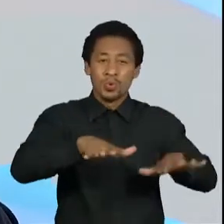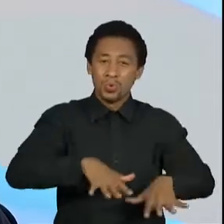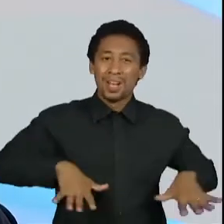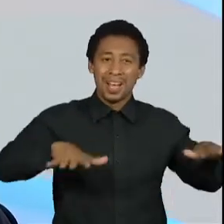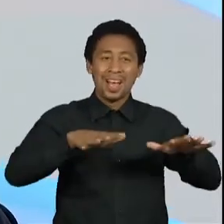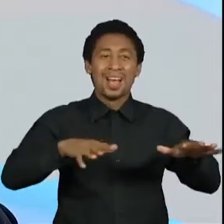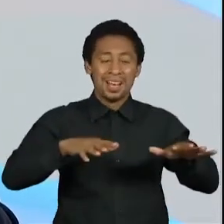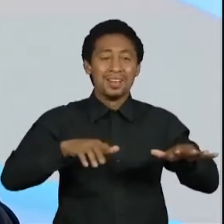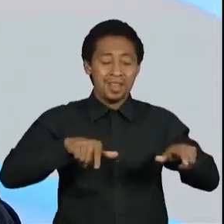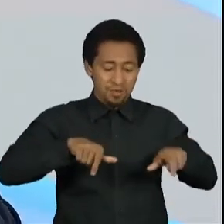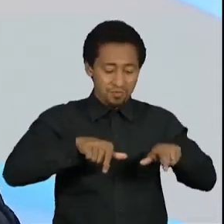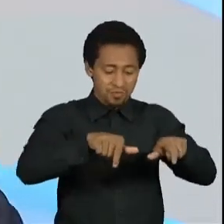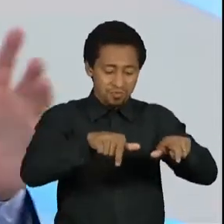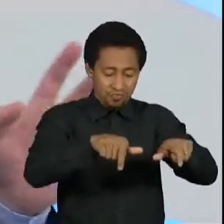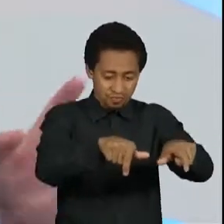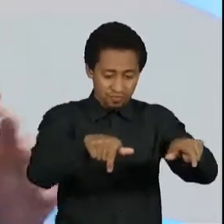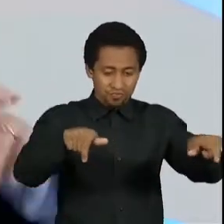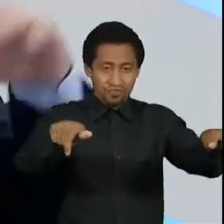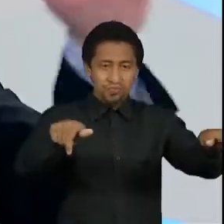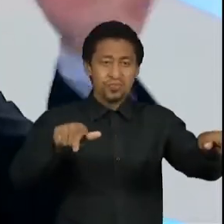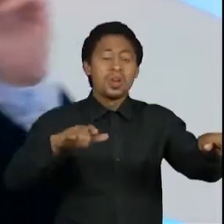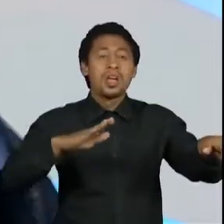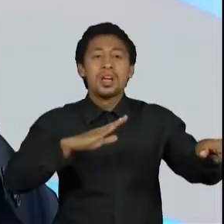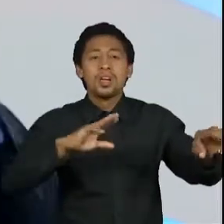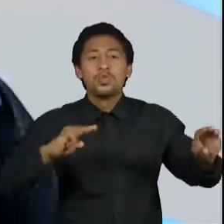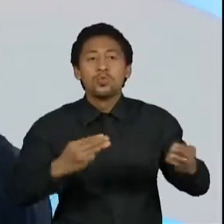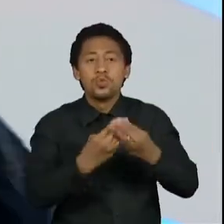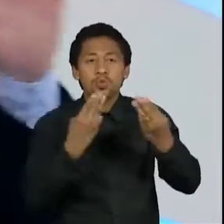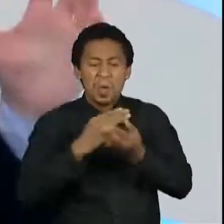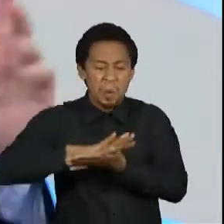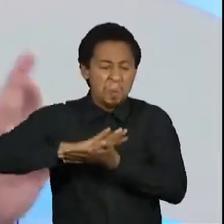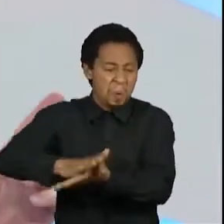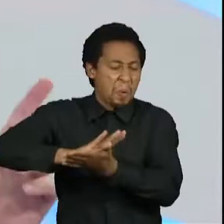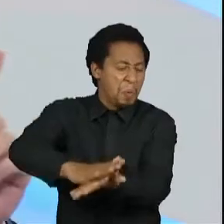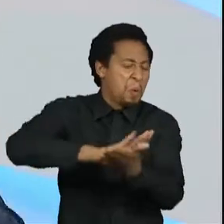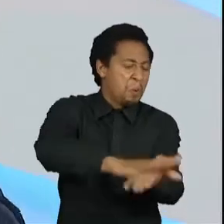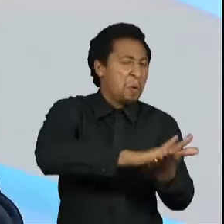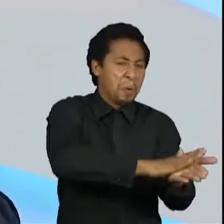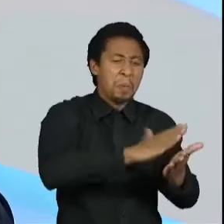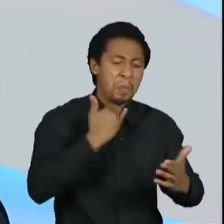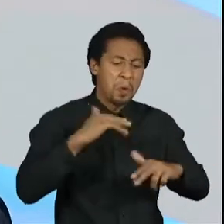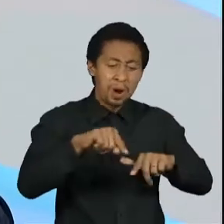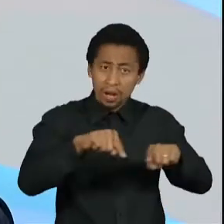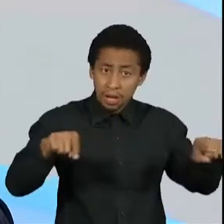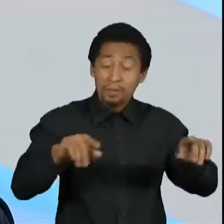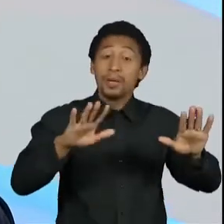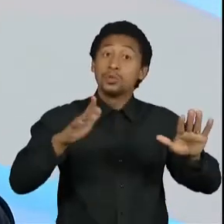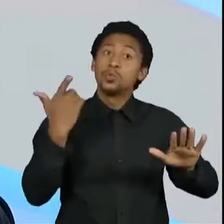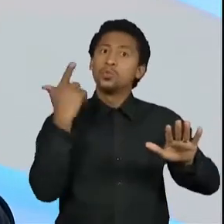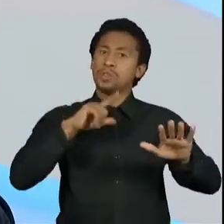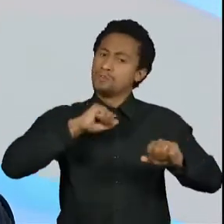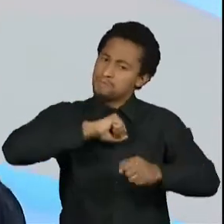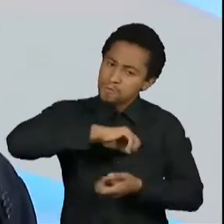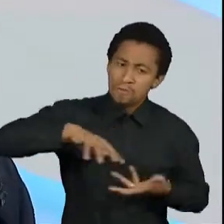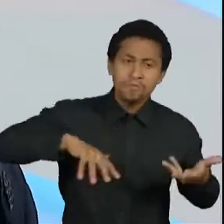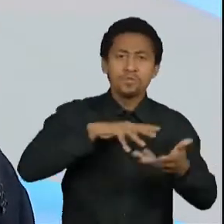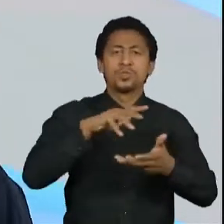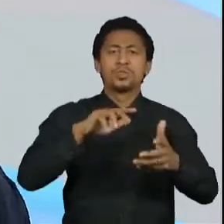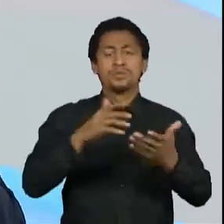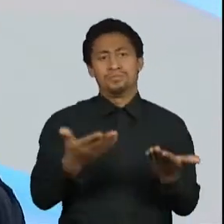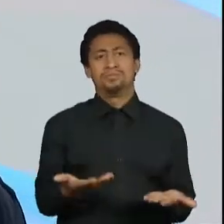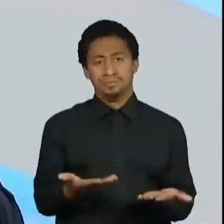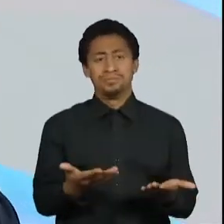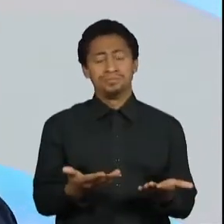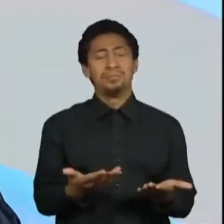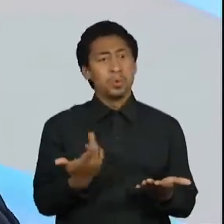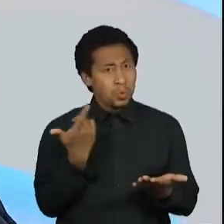gerar a democracia liberal. Gerou a inquisição, a intolerância, também gerou o iluminismo. E o